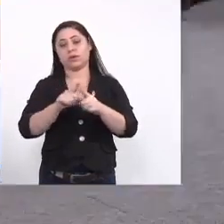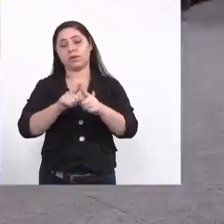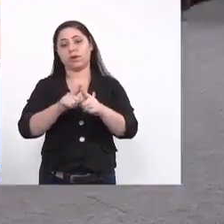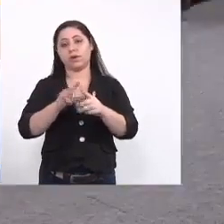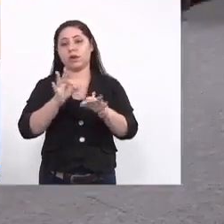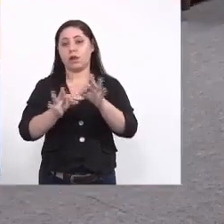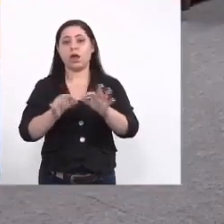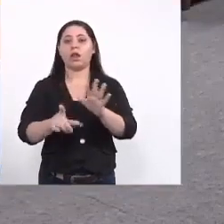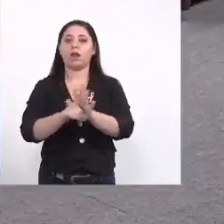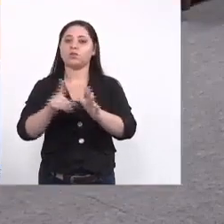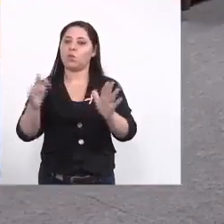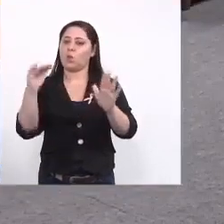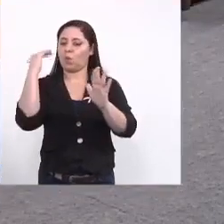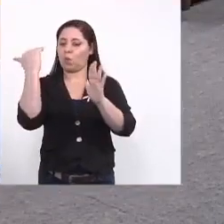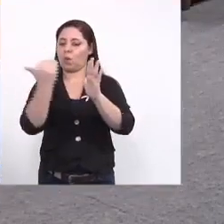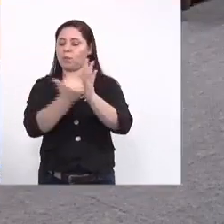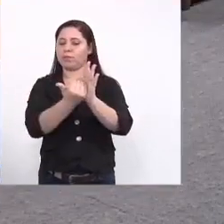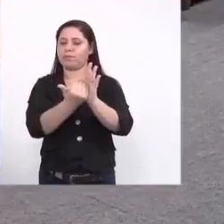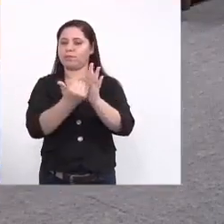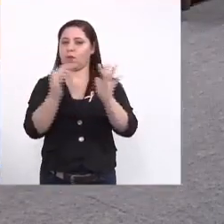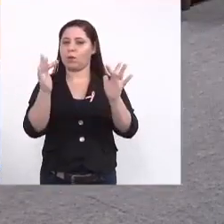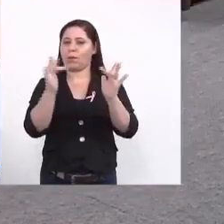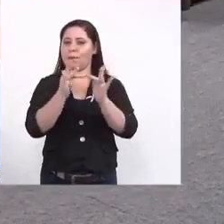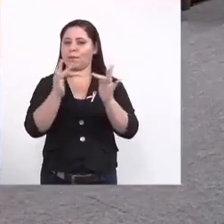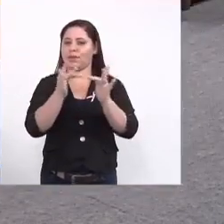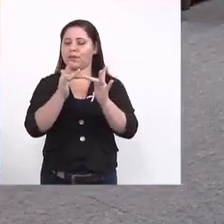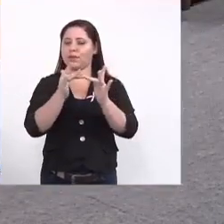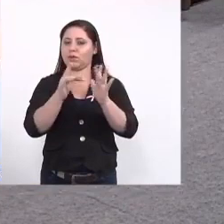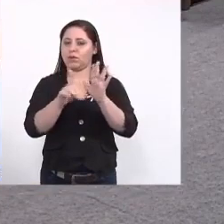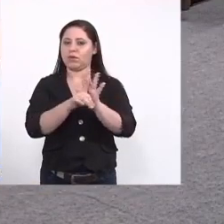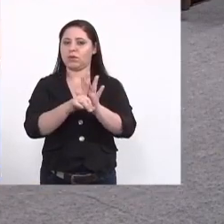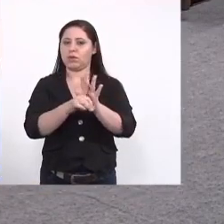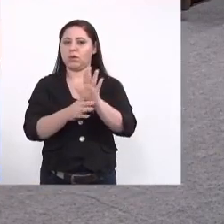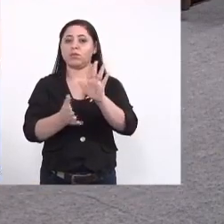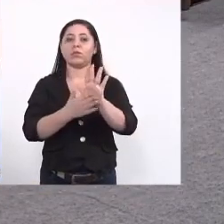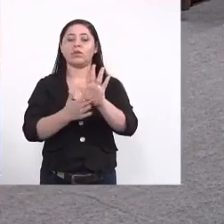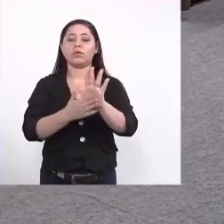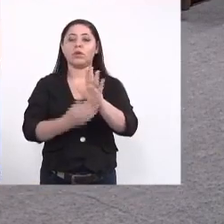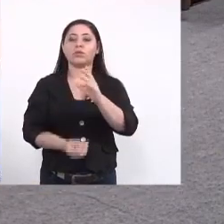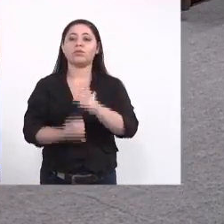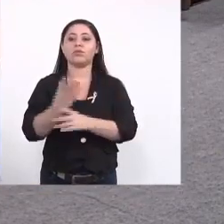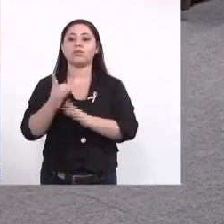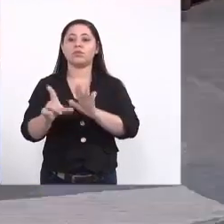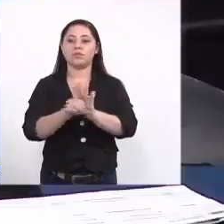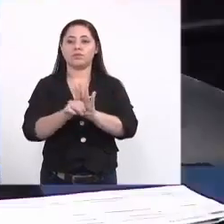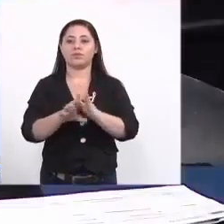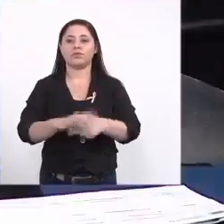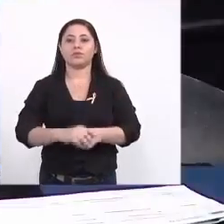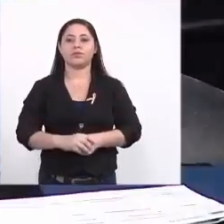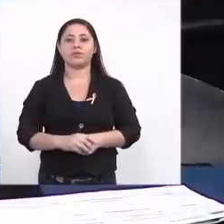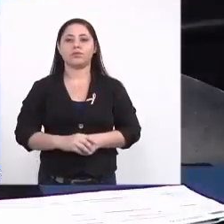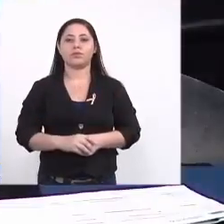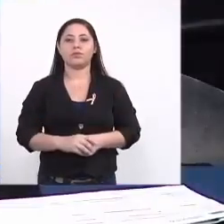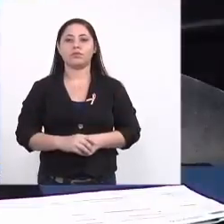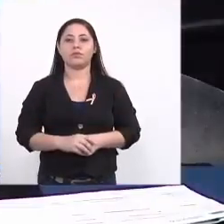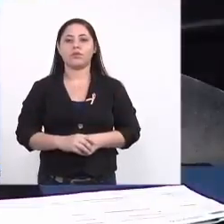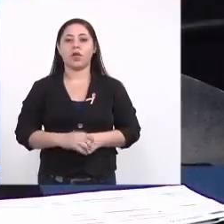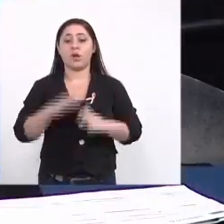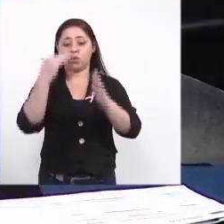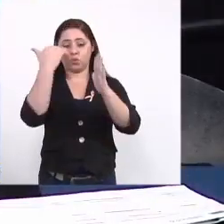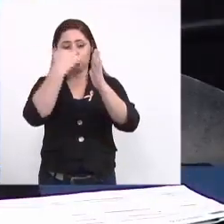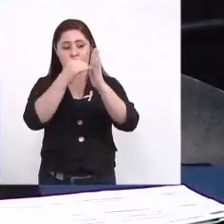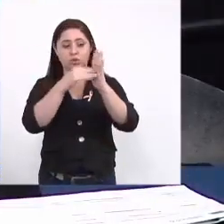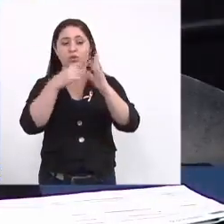gente de fato propor a criação de leis então esse item está